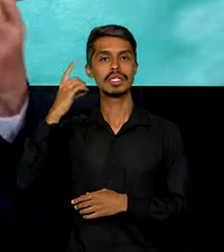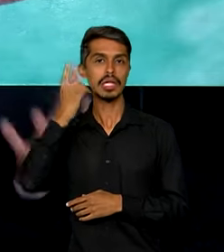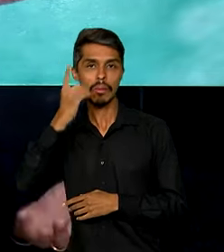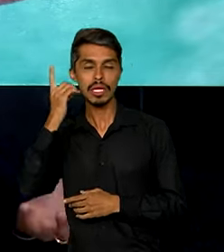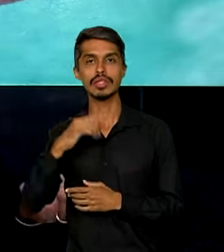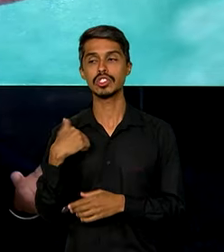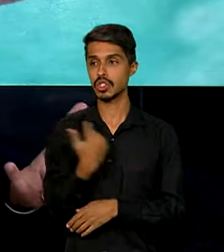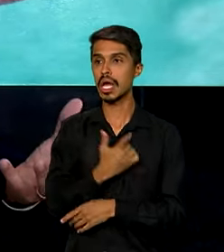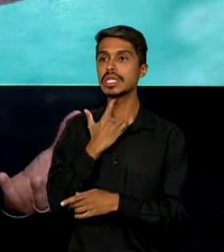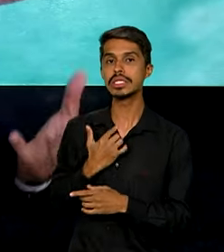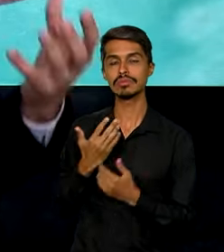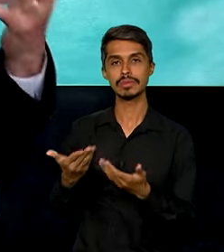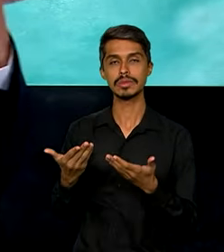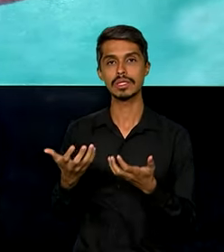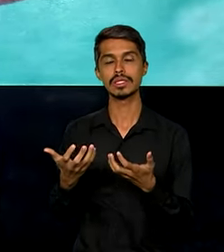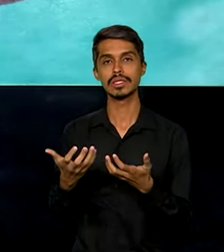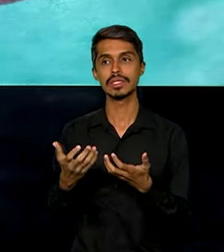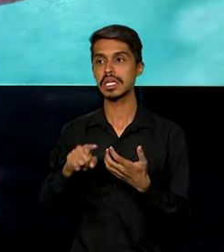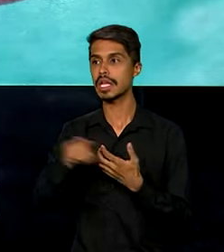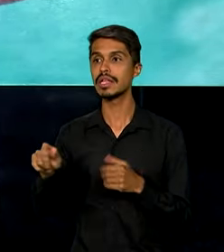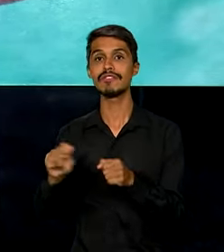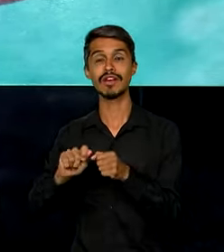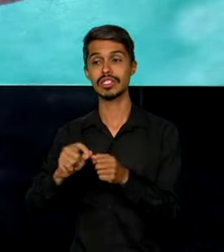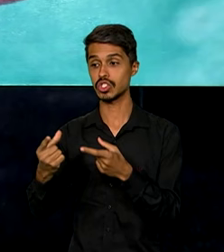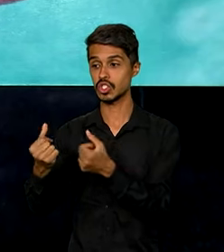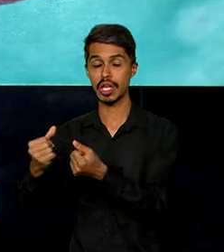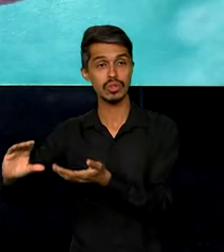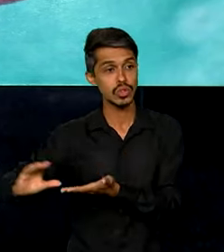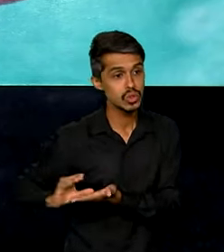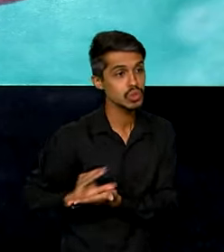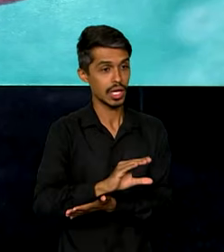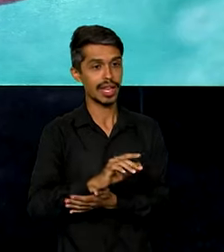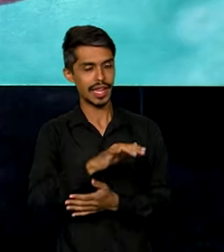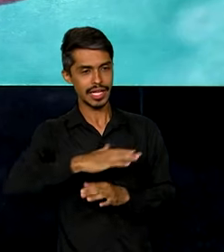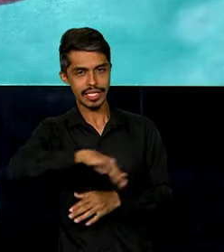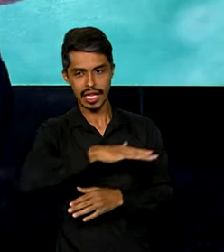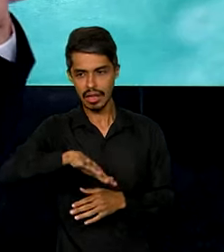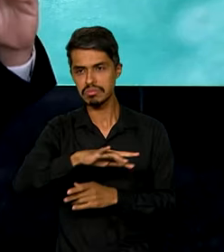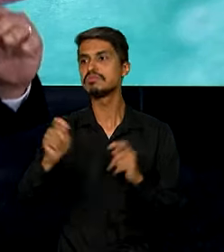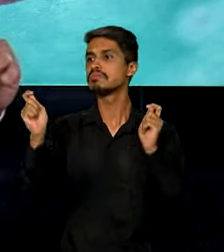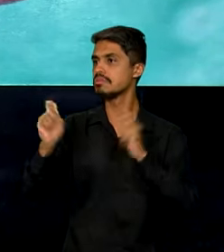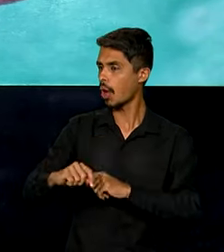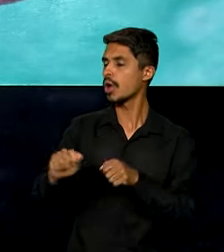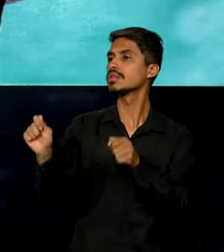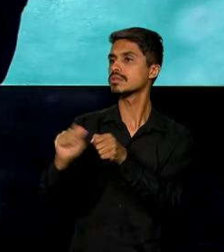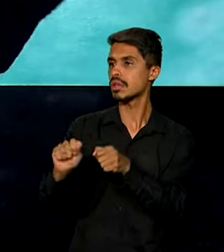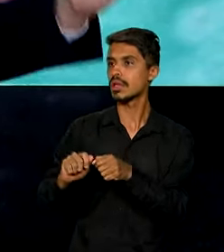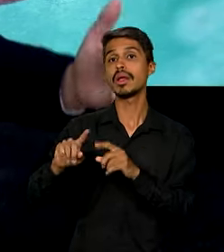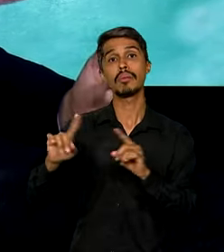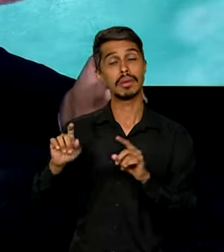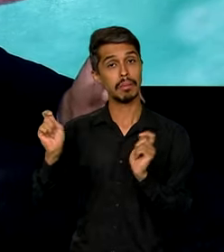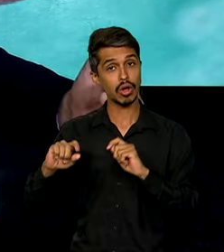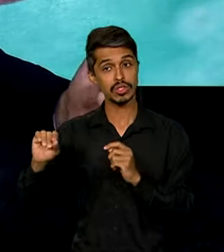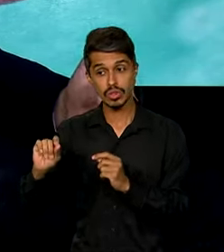nós queremos muito que eles façam emendas direcionadas a essas áreas estratégicas, eles podem aumentar